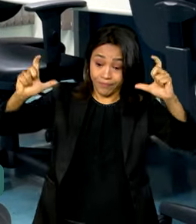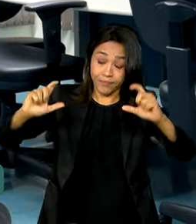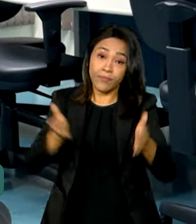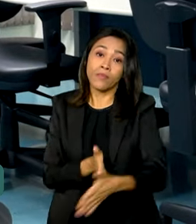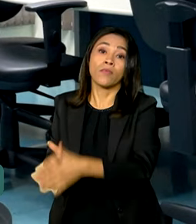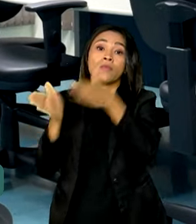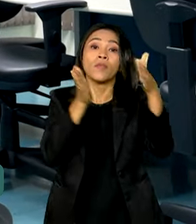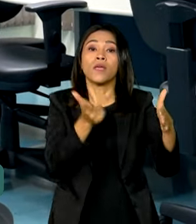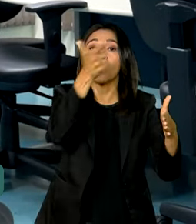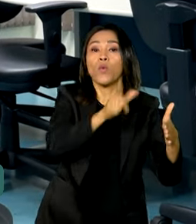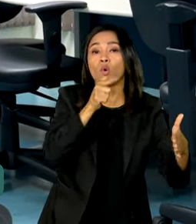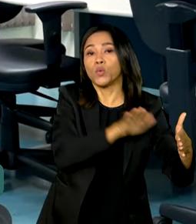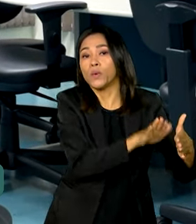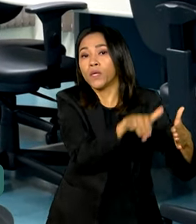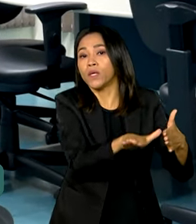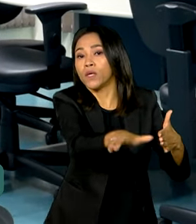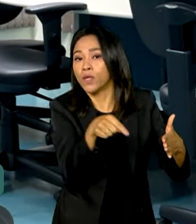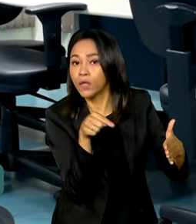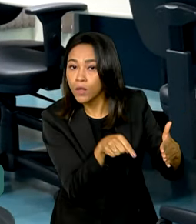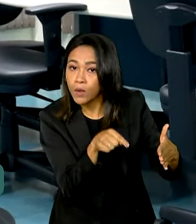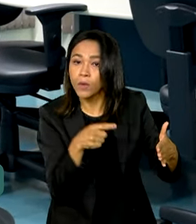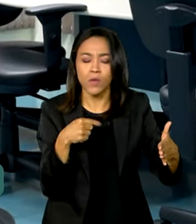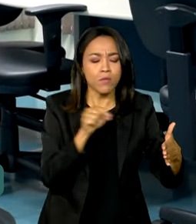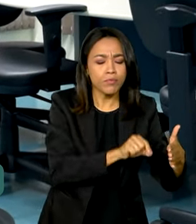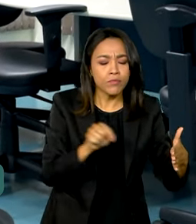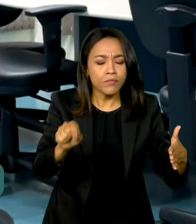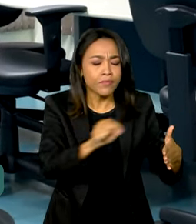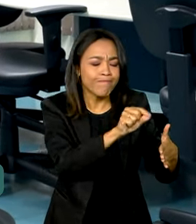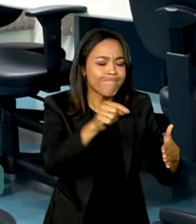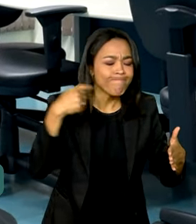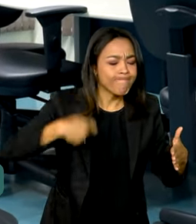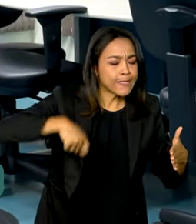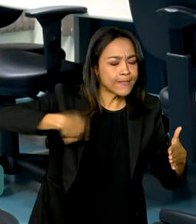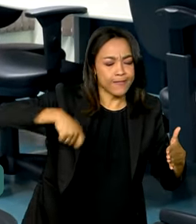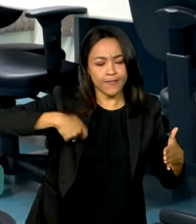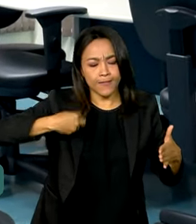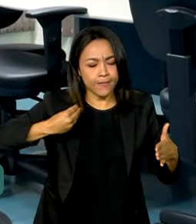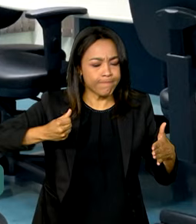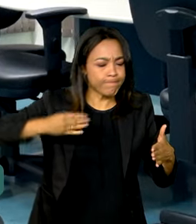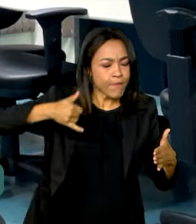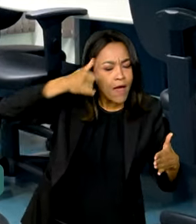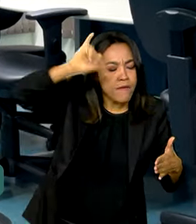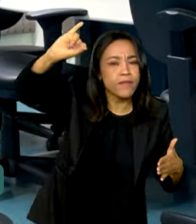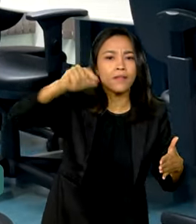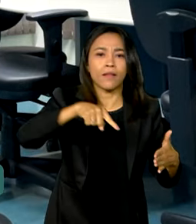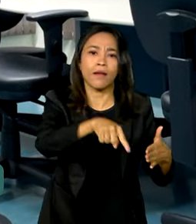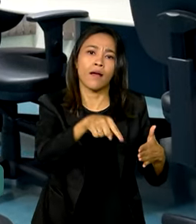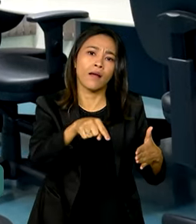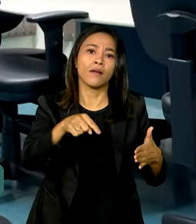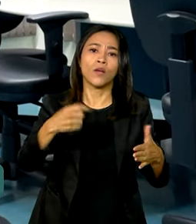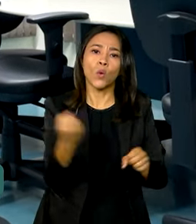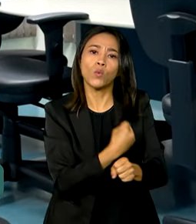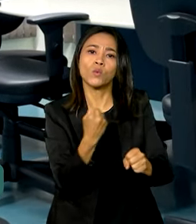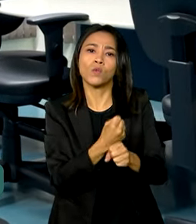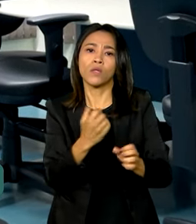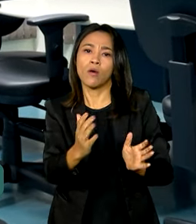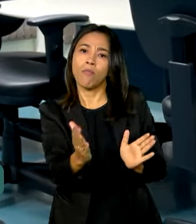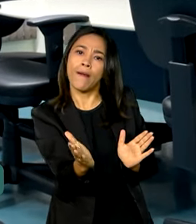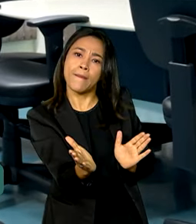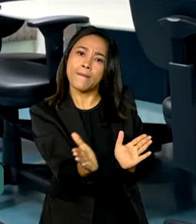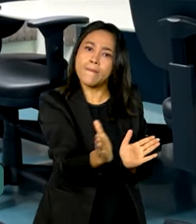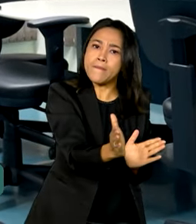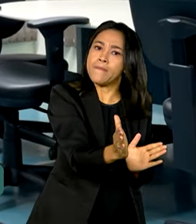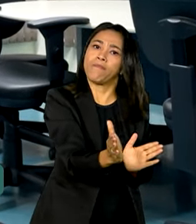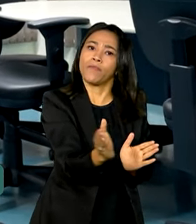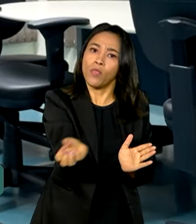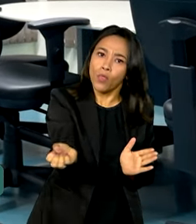bacia do Ribeirão do Ouro, foi demonstrado que era necessário um trabalho de prevenção para que a gente não